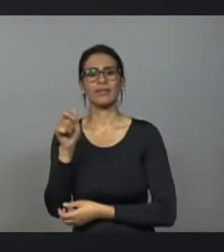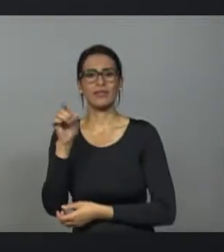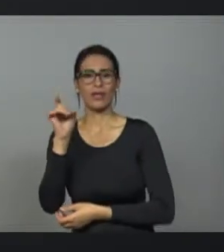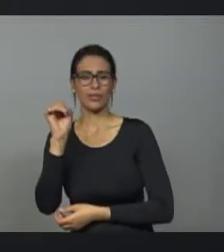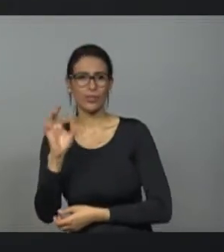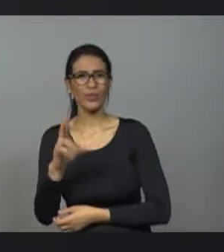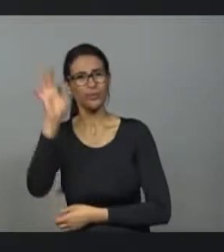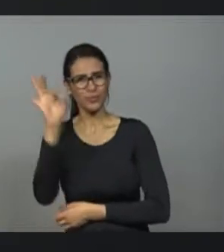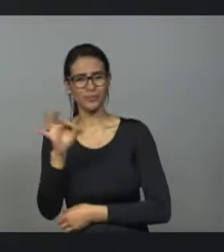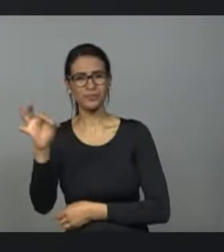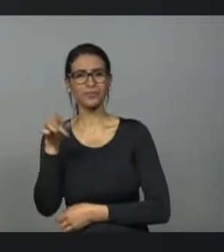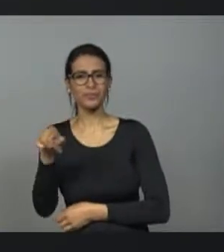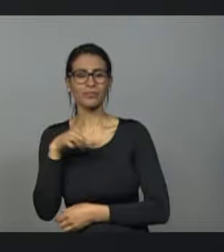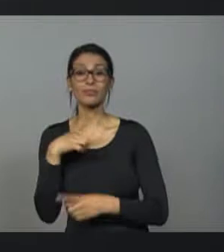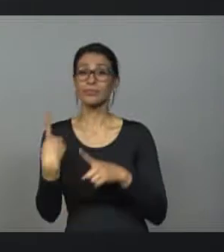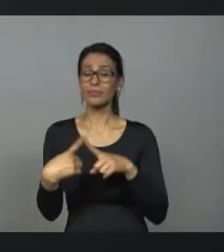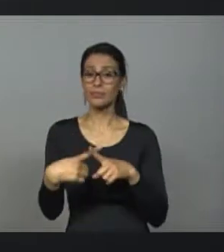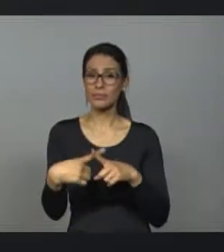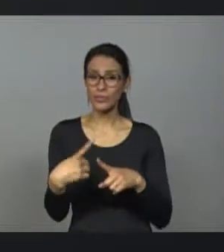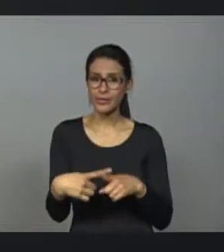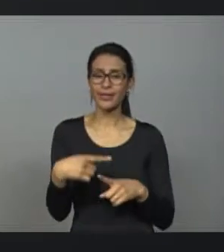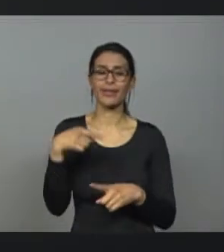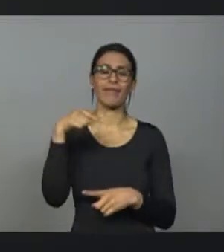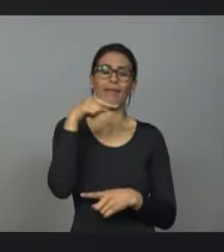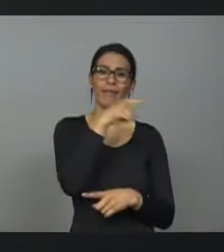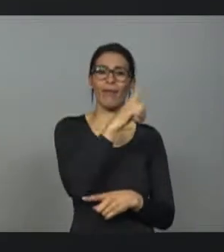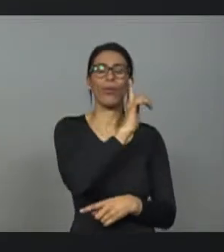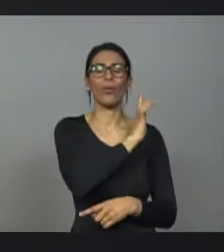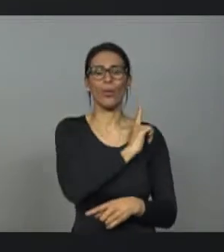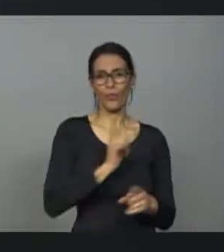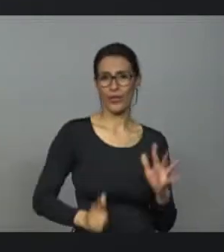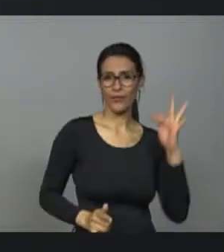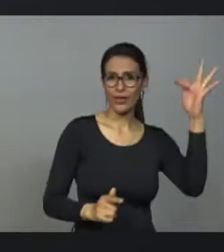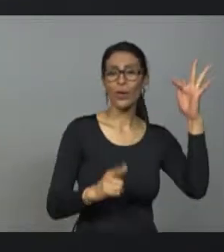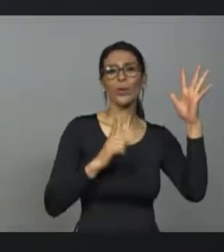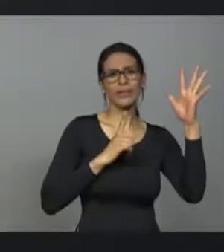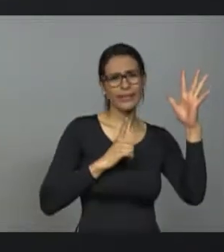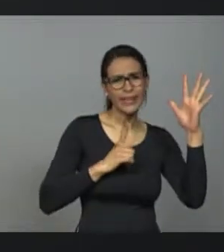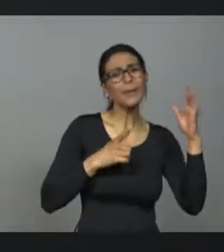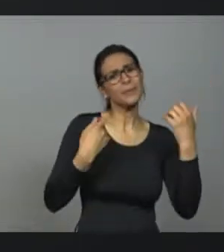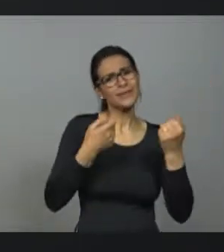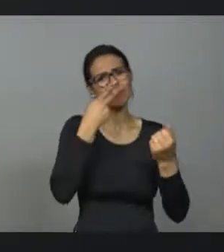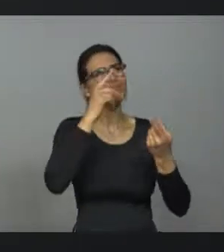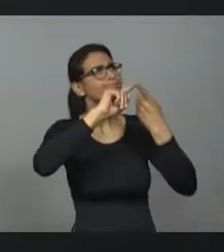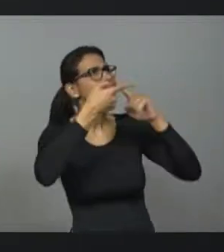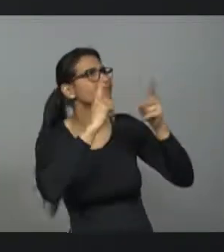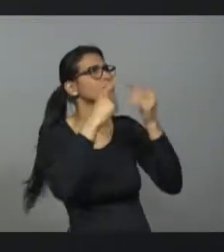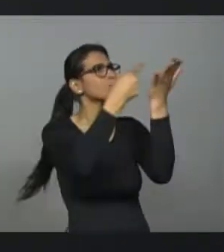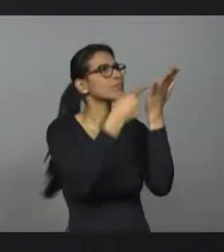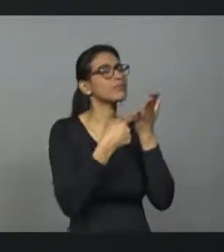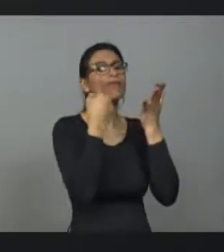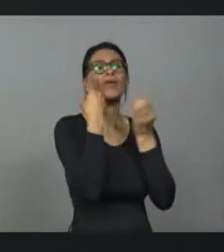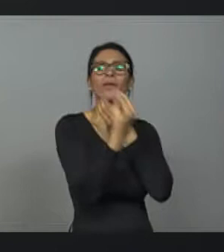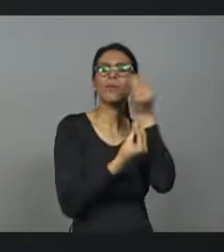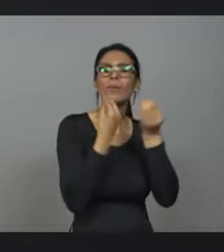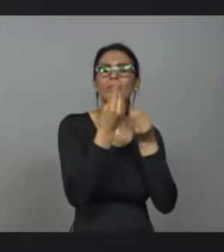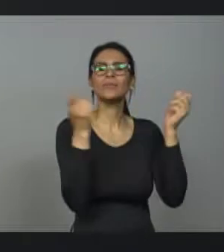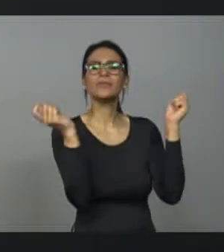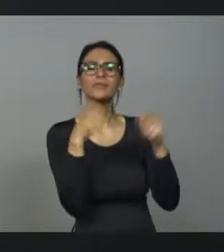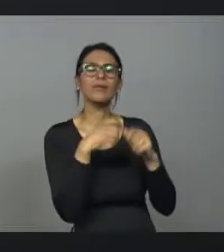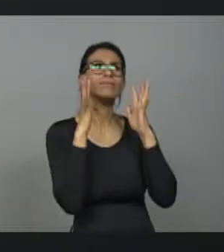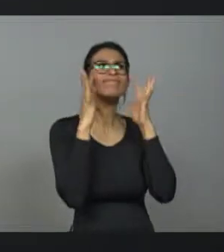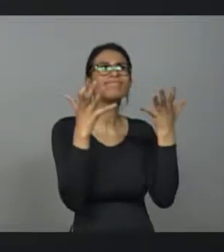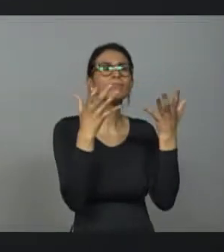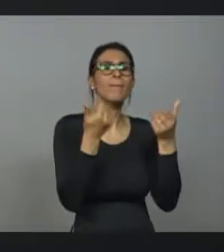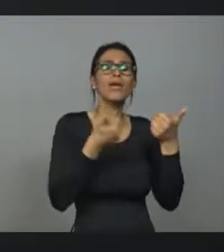continuar se financiando, que pode continuar emitindo dívida e o Estado não. É óbvio que a gente precisa negociar para ter condições melhores para o equacionamento ao longo